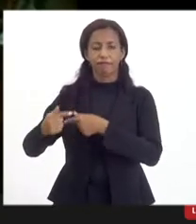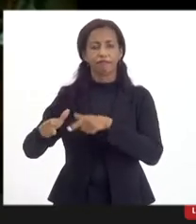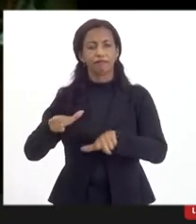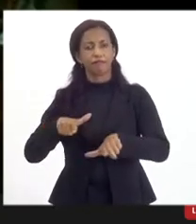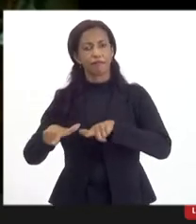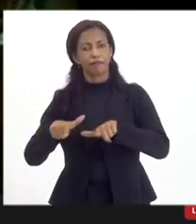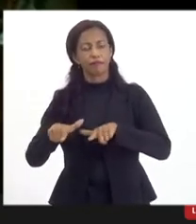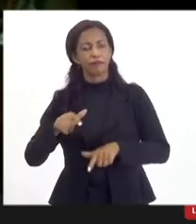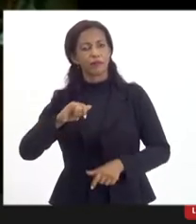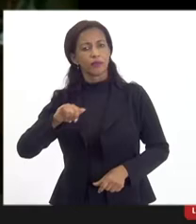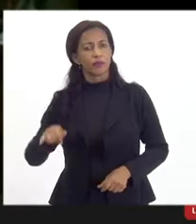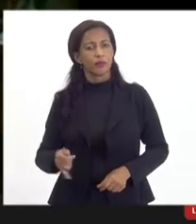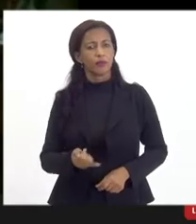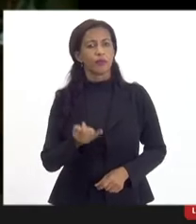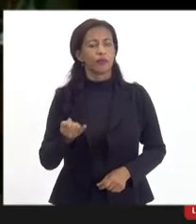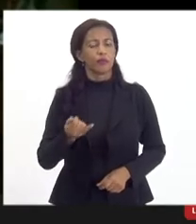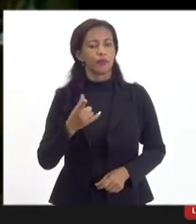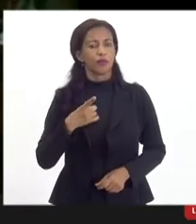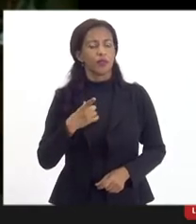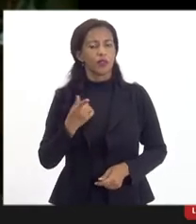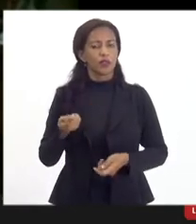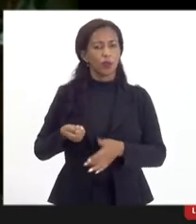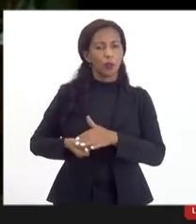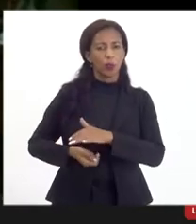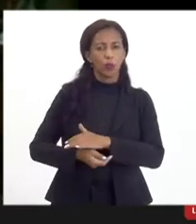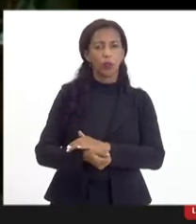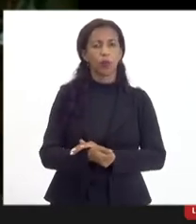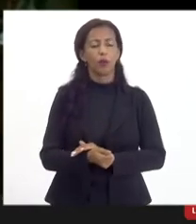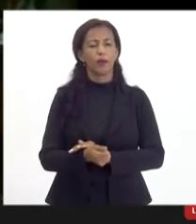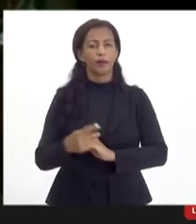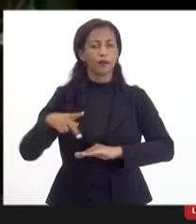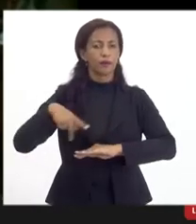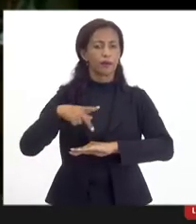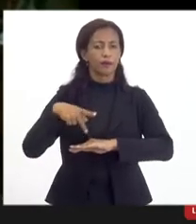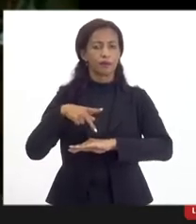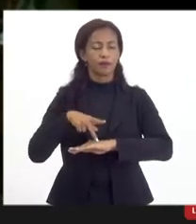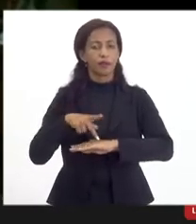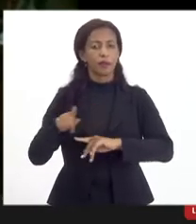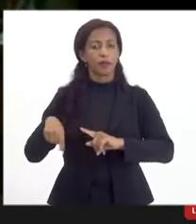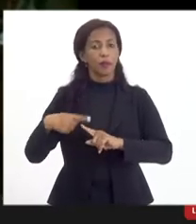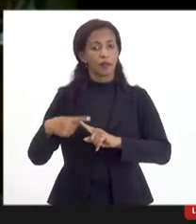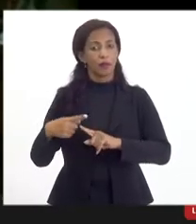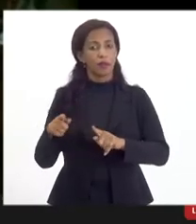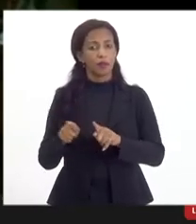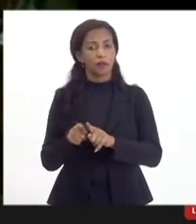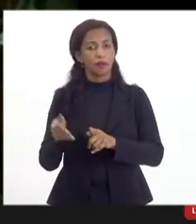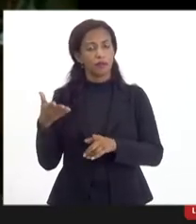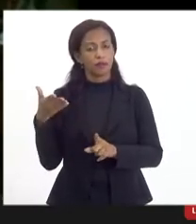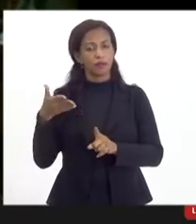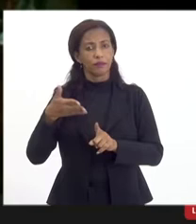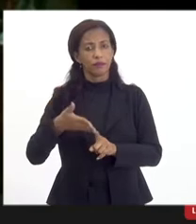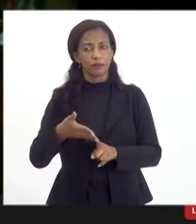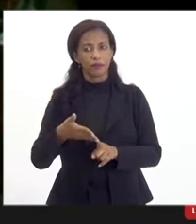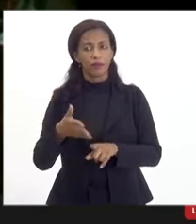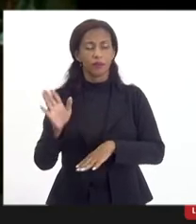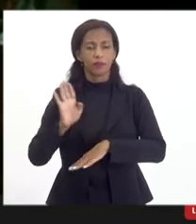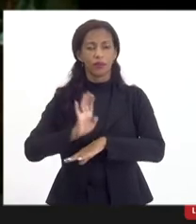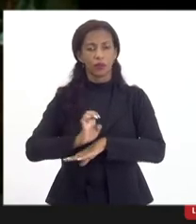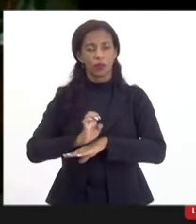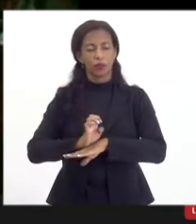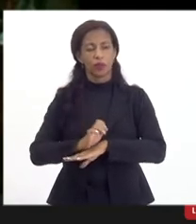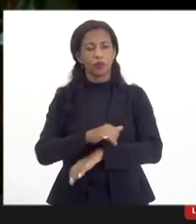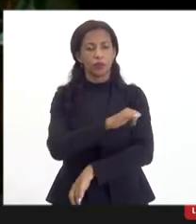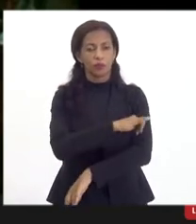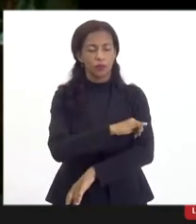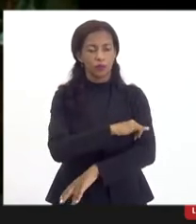da geração de oportunidades, de investimento no país, e mais nesse caso aqui especificamente, mais no estado do Rio de